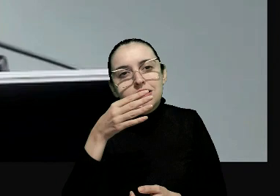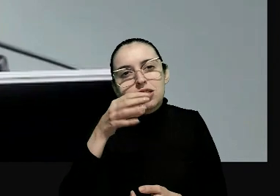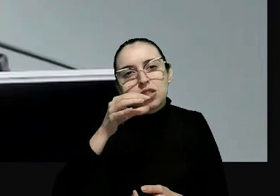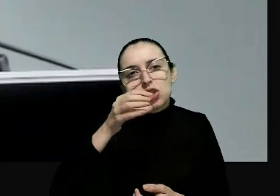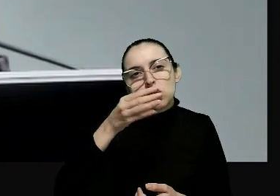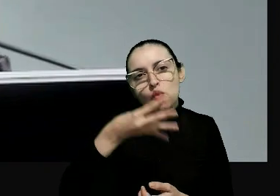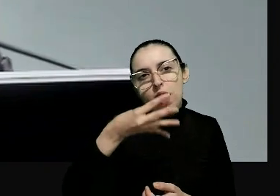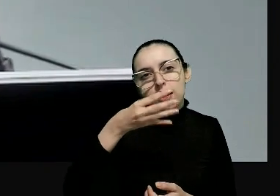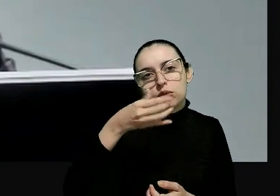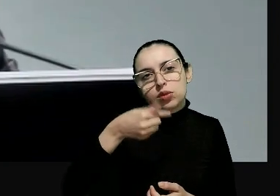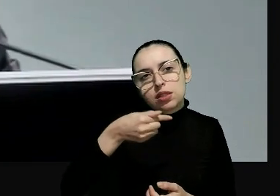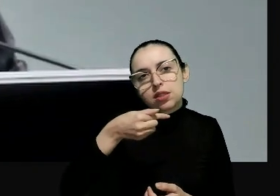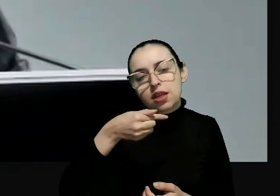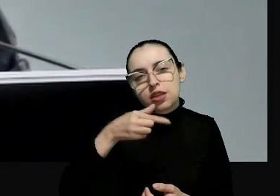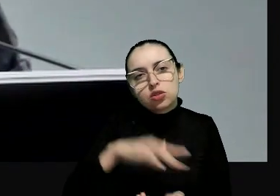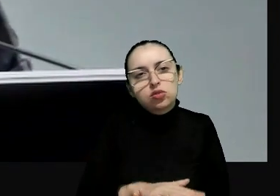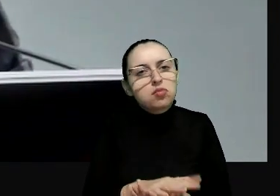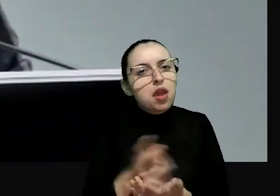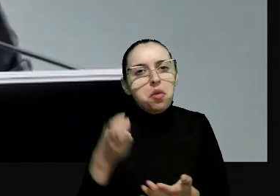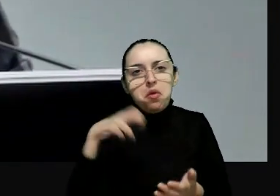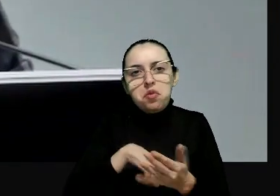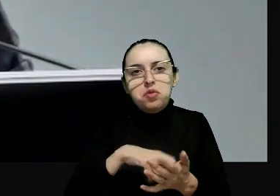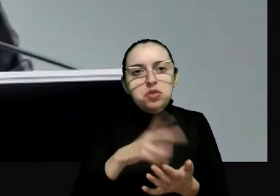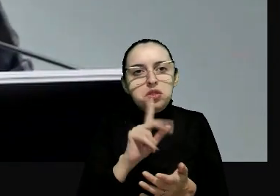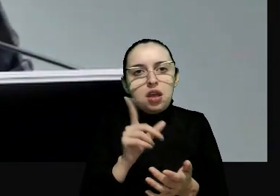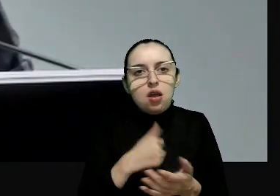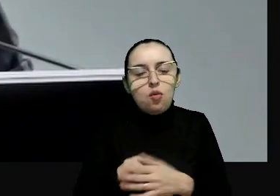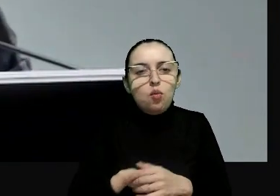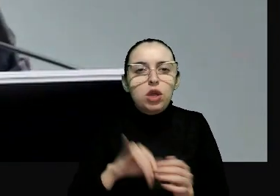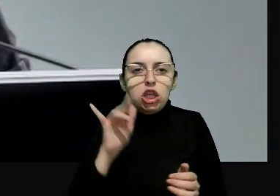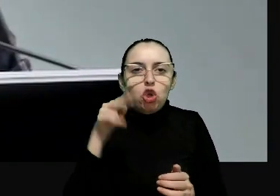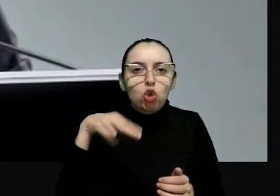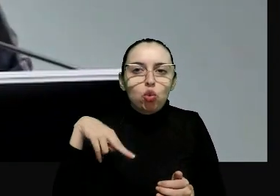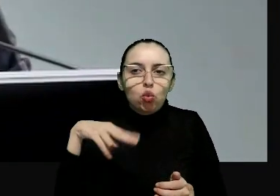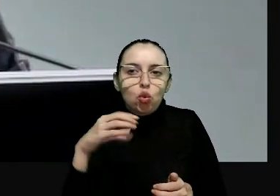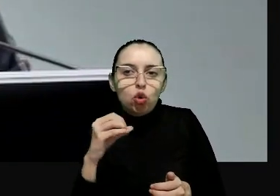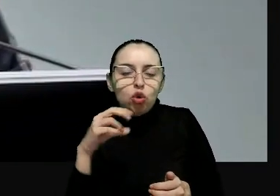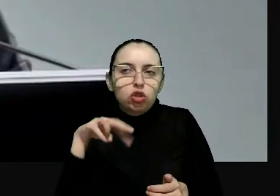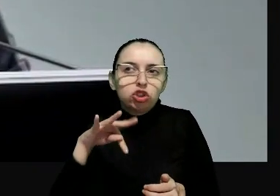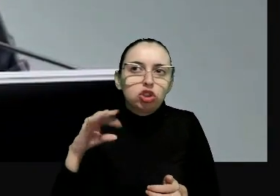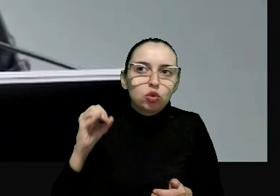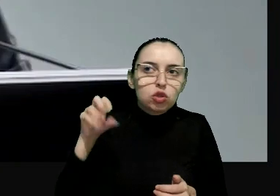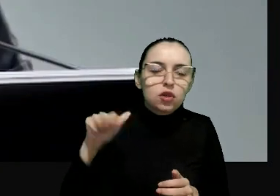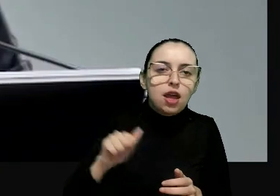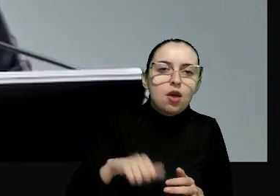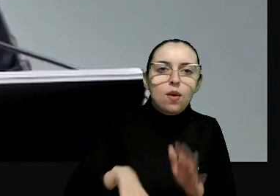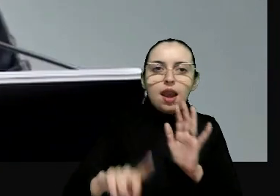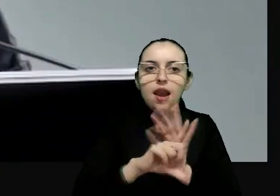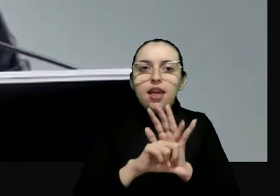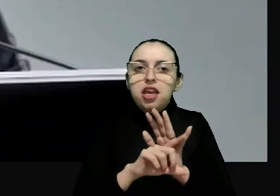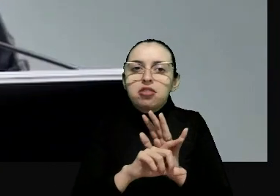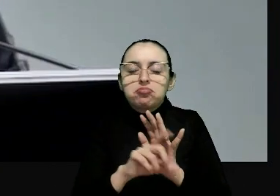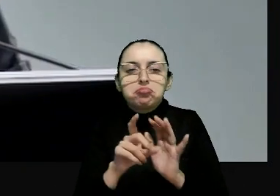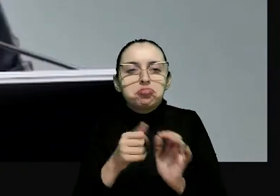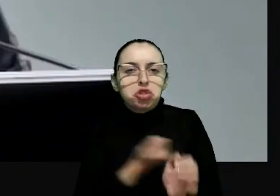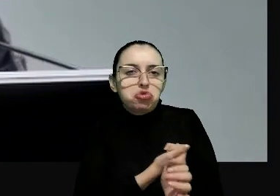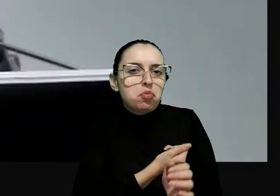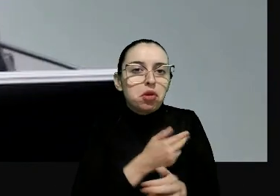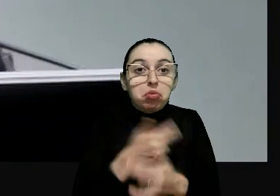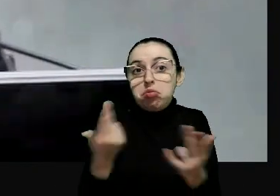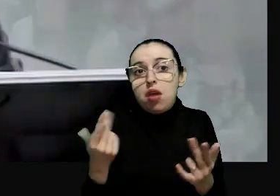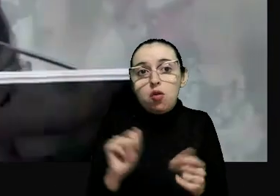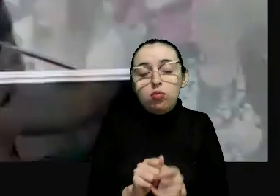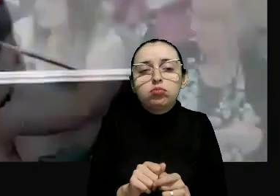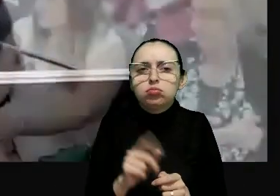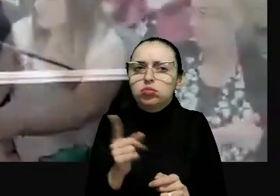Não basta apenas declarar que é inconstitucional uma lei X. Não. Há um estado de coisas inconstitucional